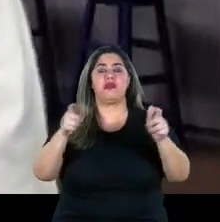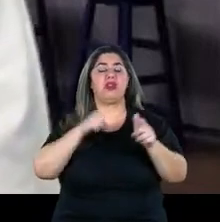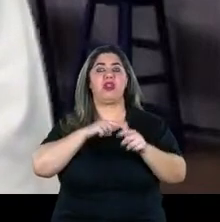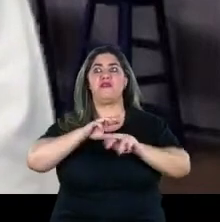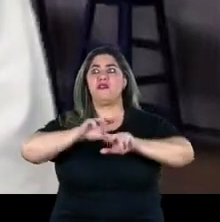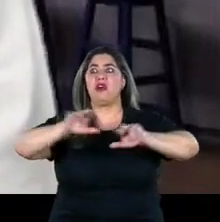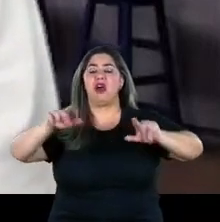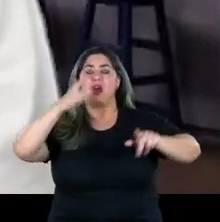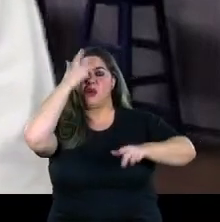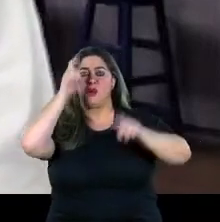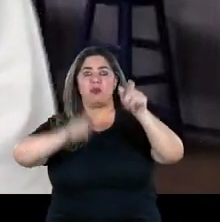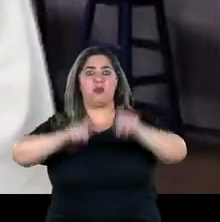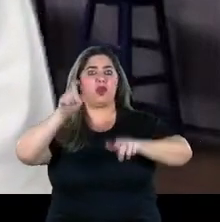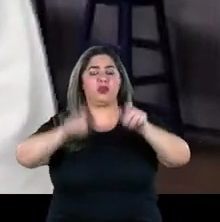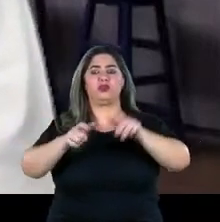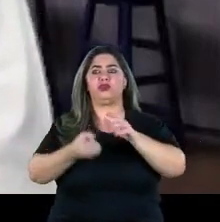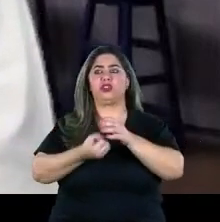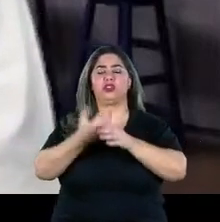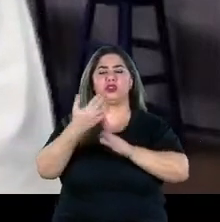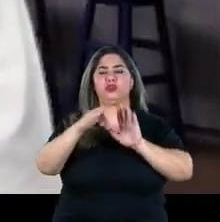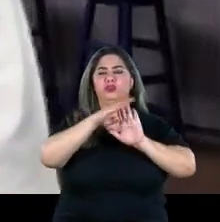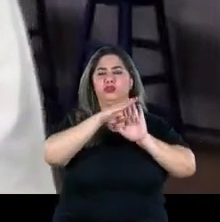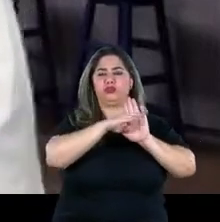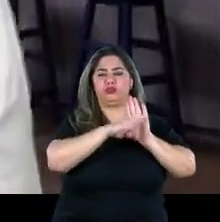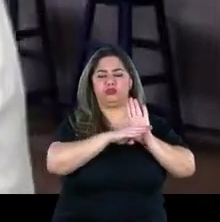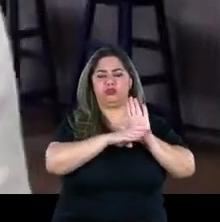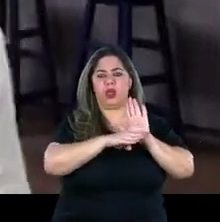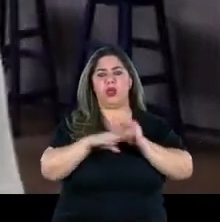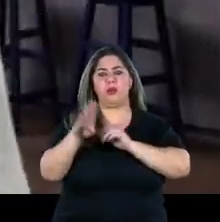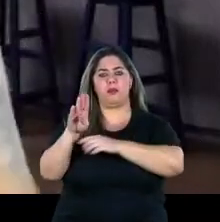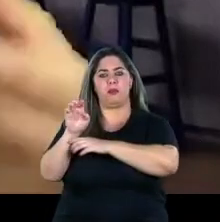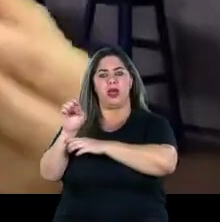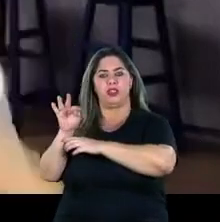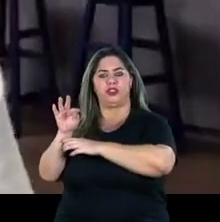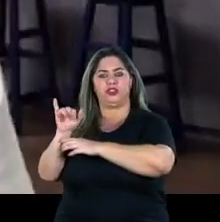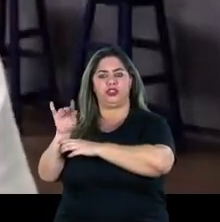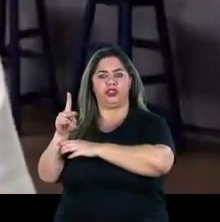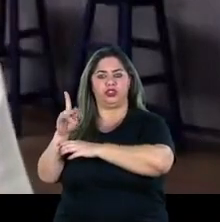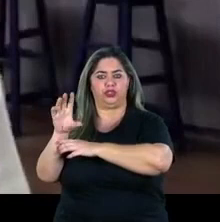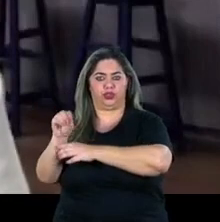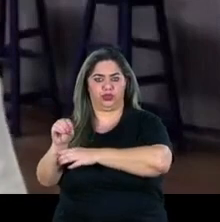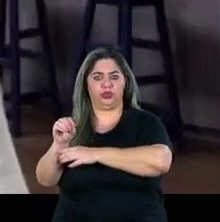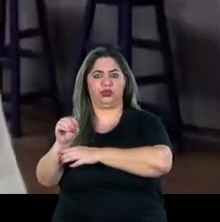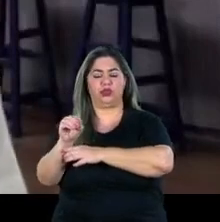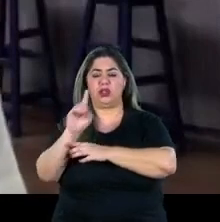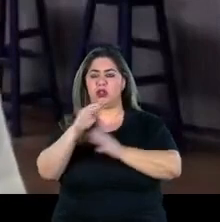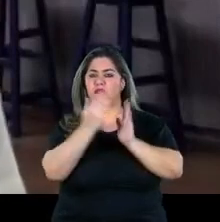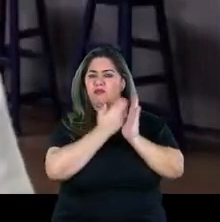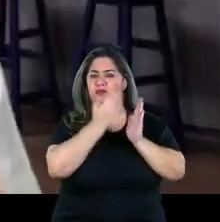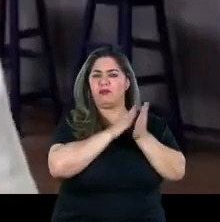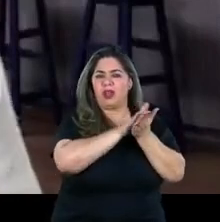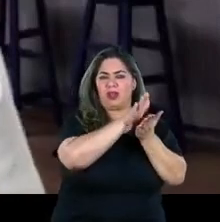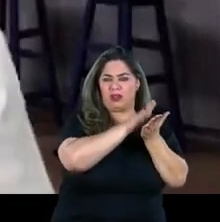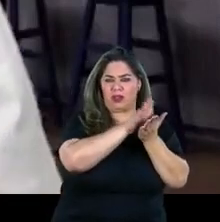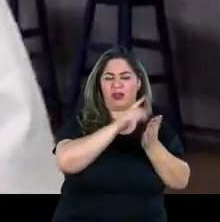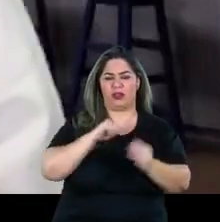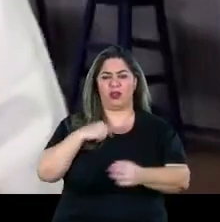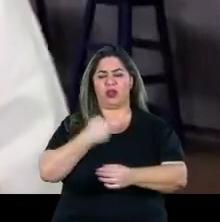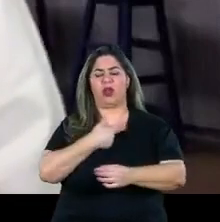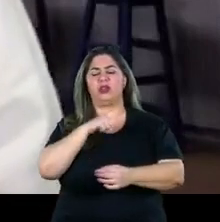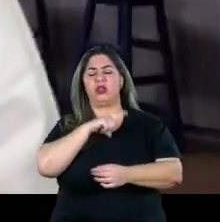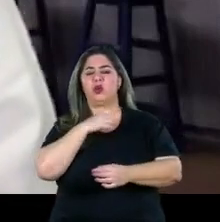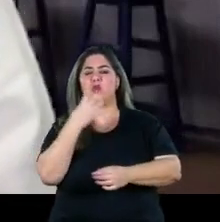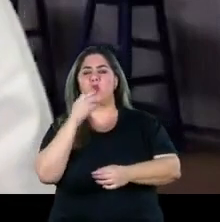pelo Brasil a gente criou uma agenda chamada Agenda Betinho que é um livro uma publicação nossa com 40